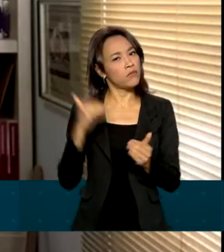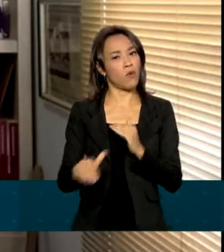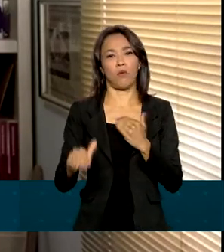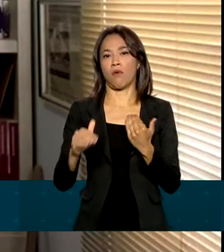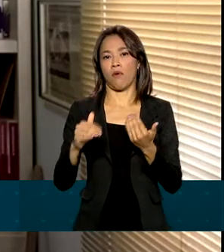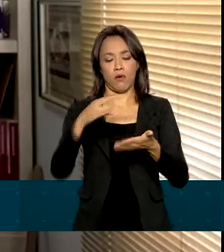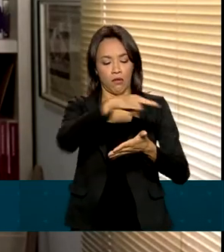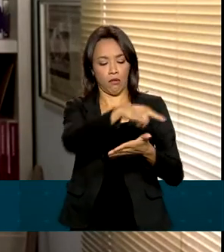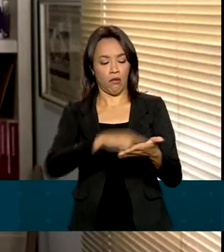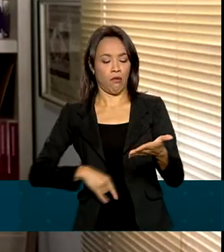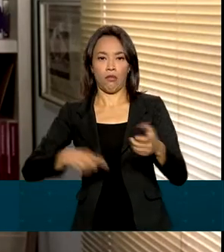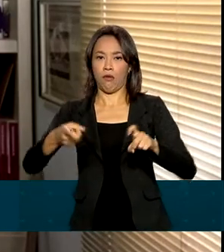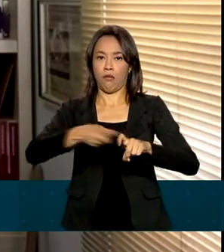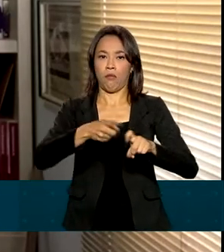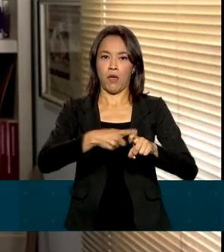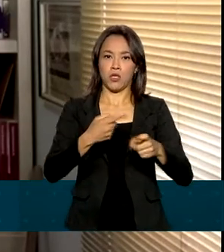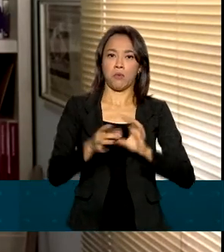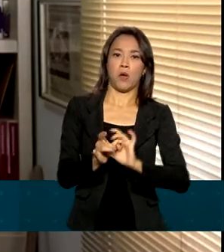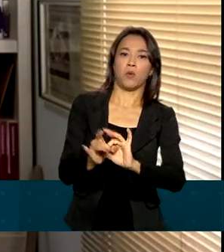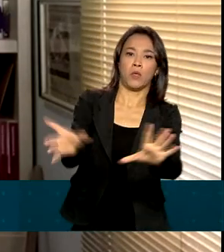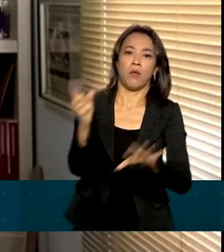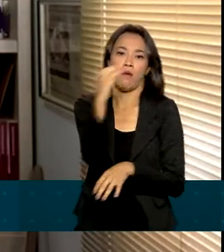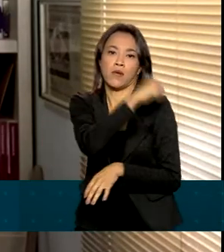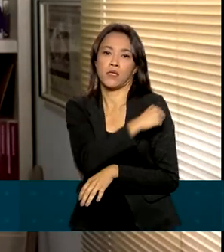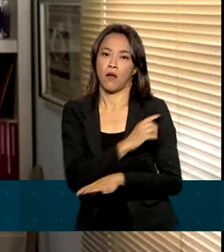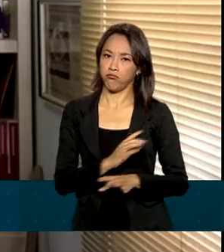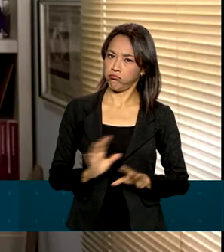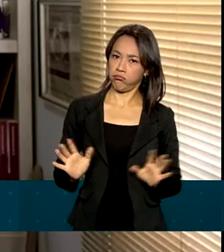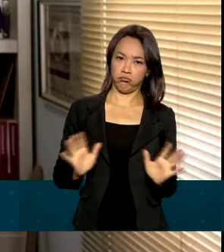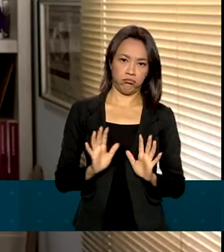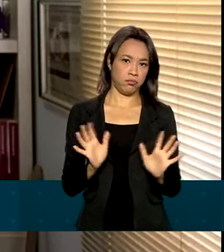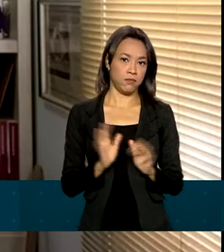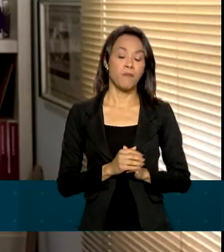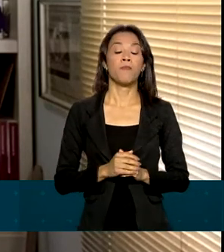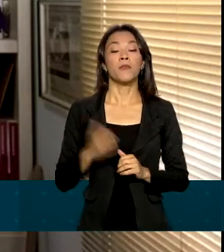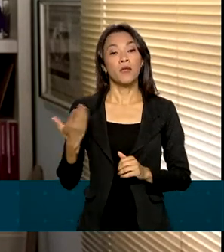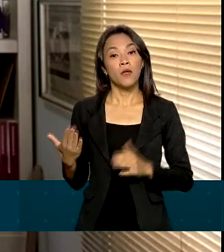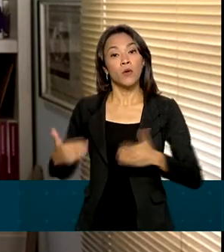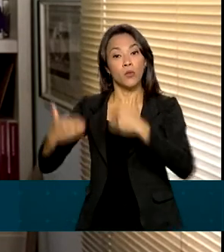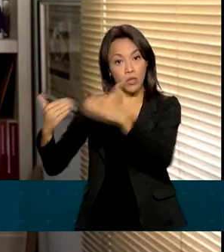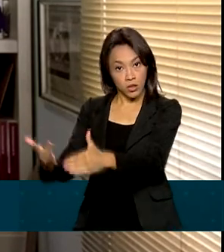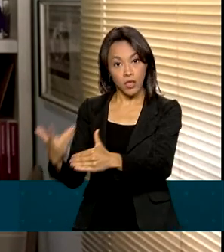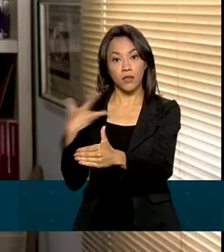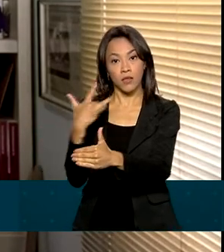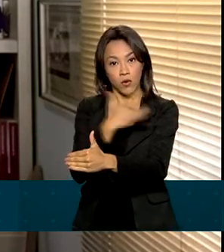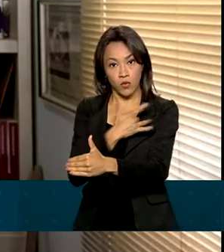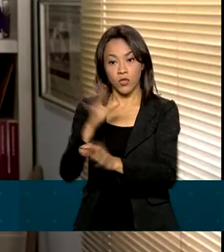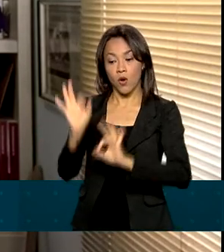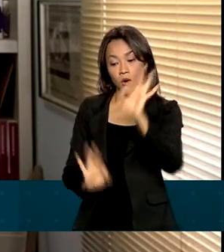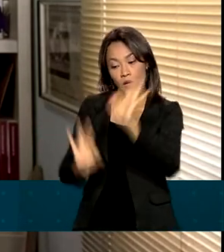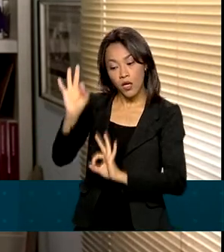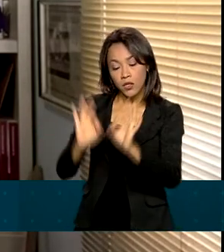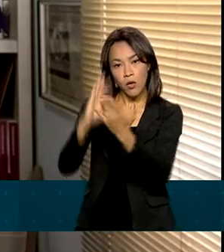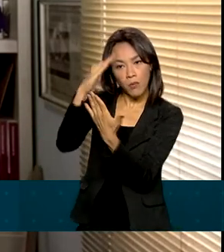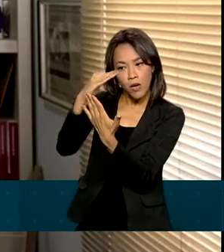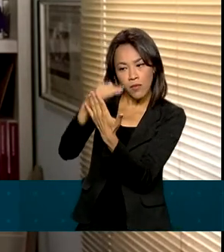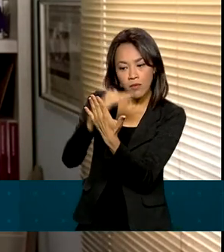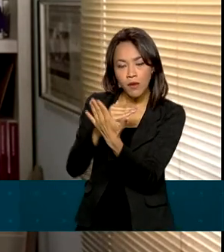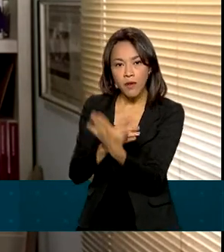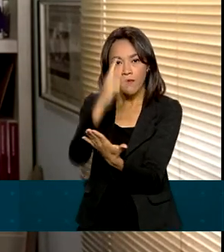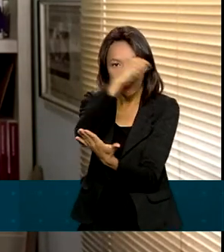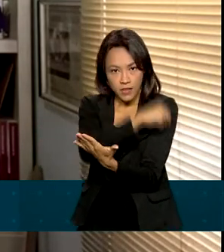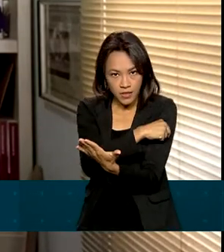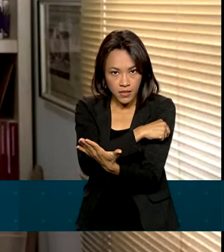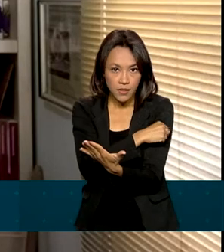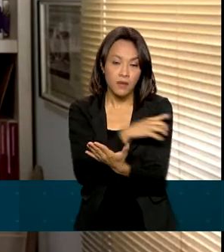crianças de 5 a 11 anos de idade. O Ministério propôs um cronograma de vacinação de crianças e afirmou que os imunizantes